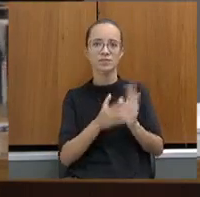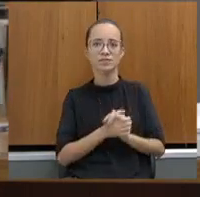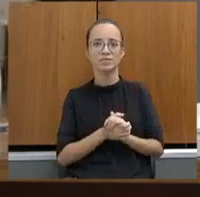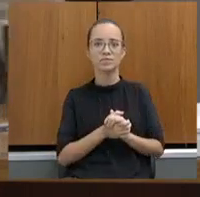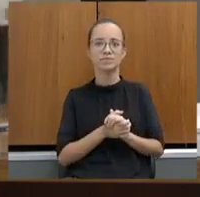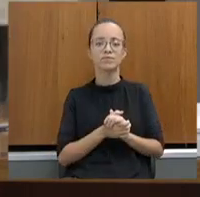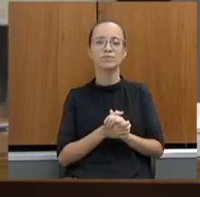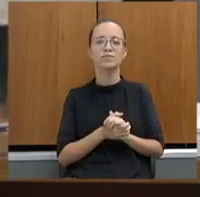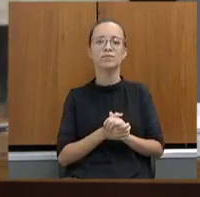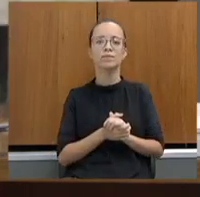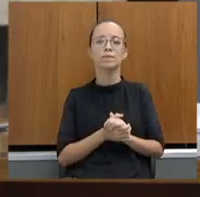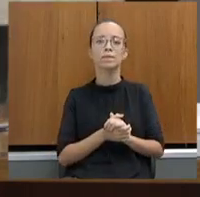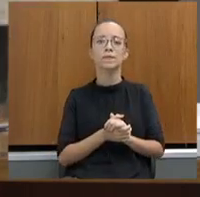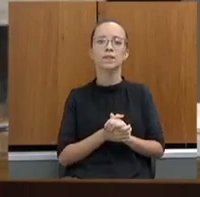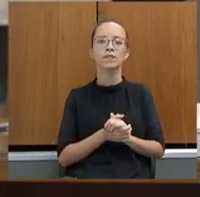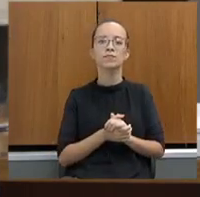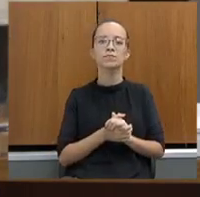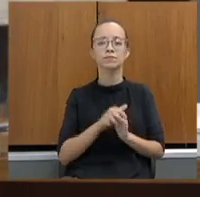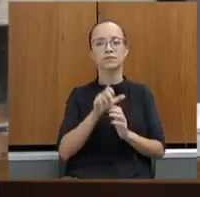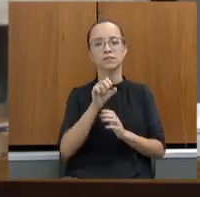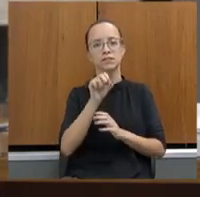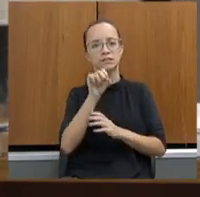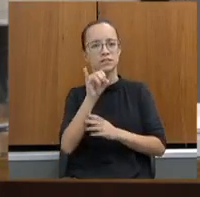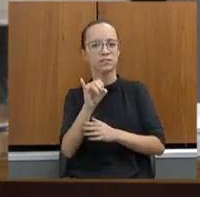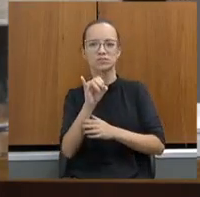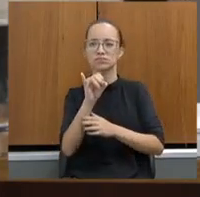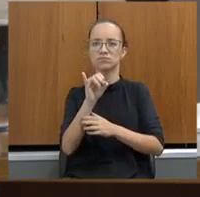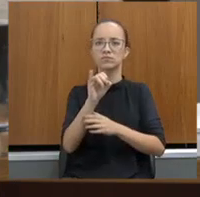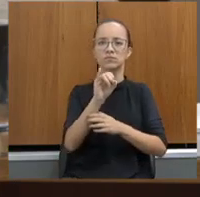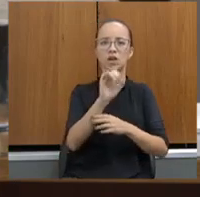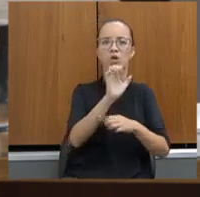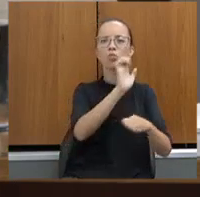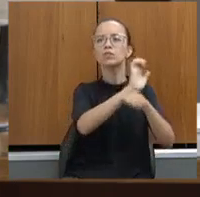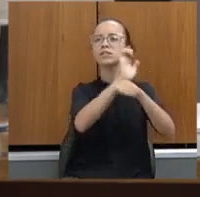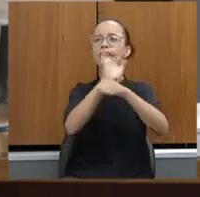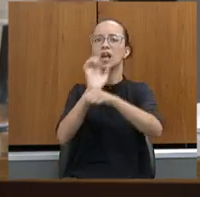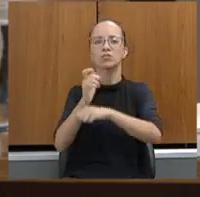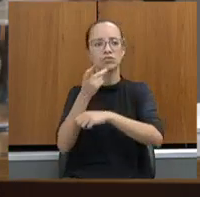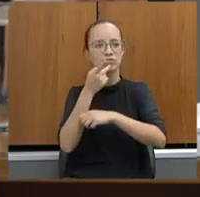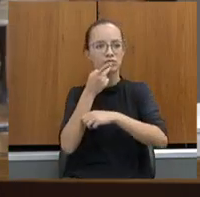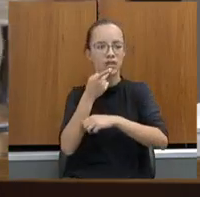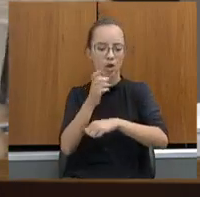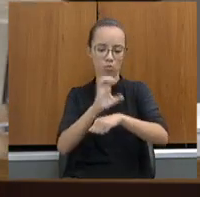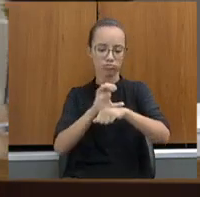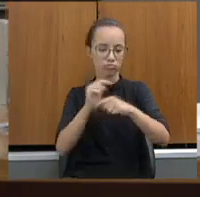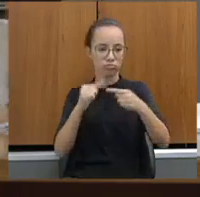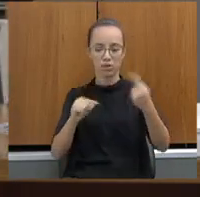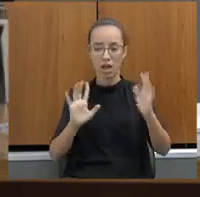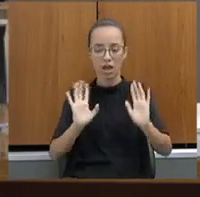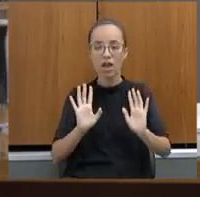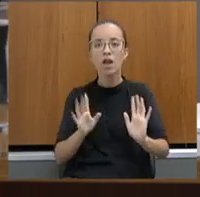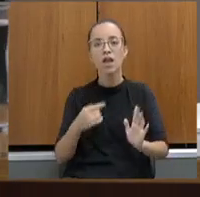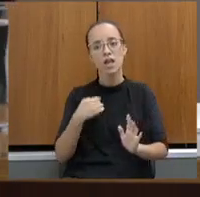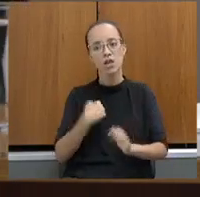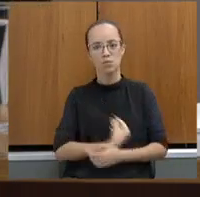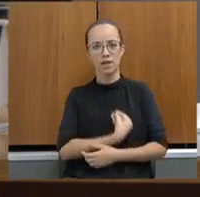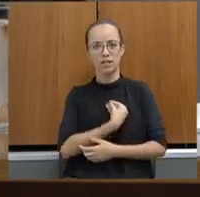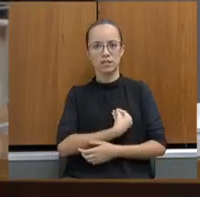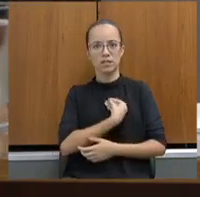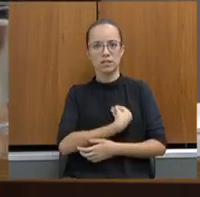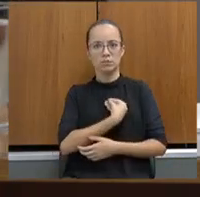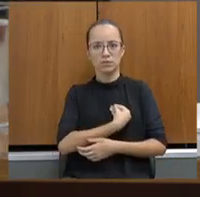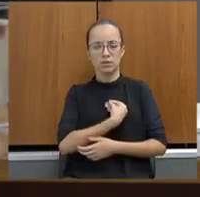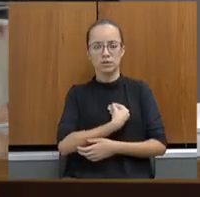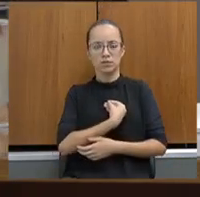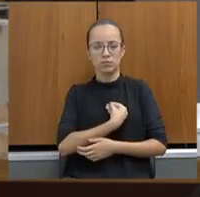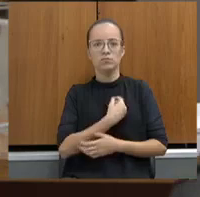cumpro a lei. Eu, se algum estado da federação declarou a inconstitucionalidade, eu não sou tribunal, eu faço parte do Poder Executivo, eu cumpro a lei.